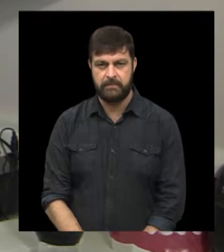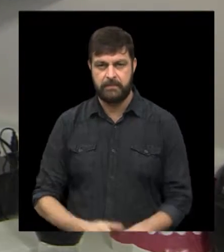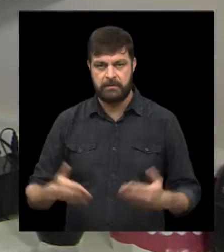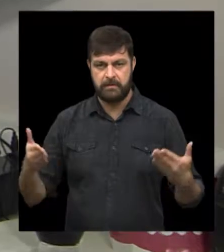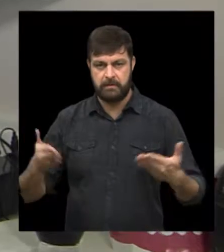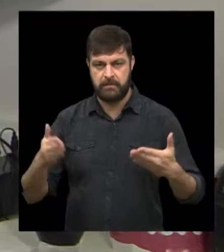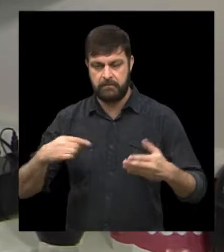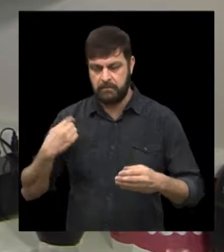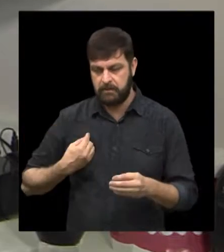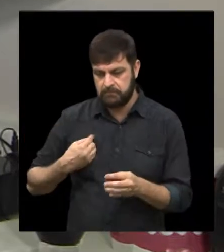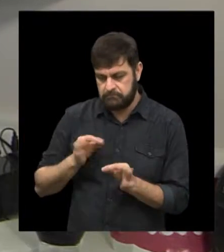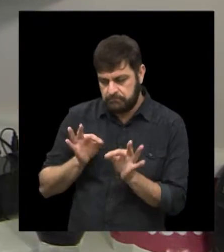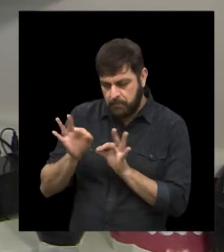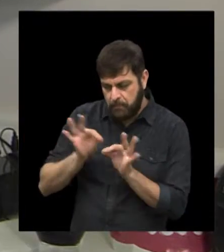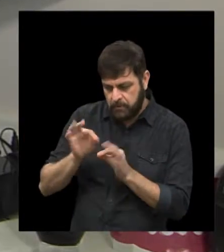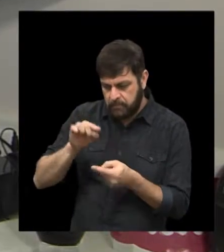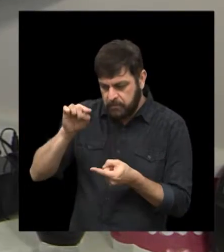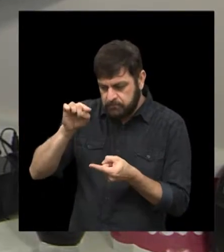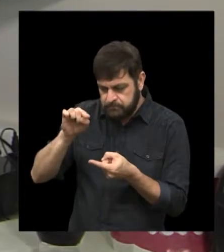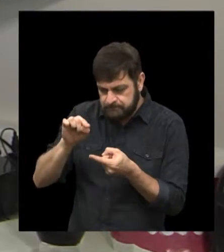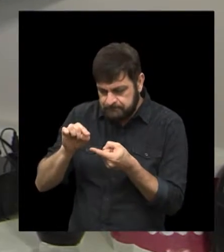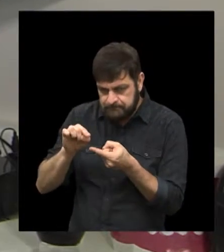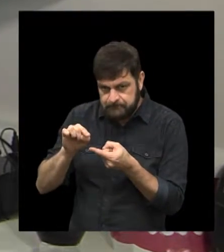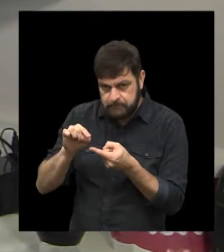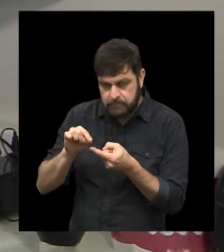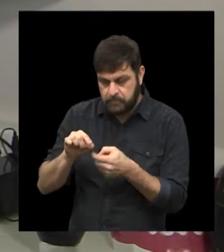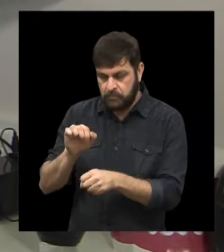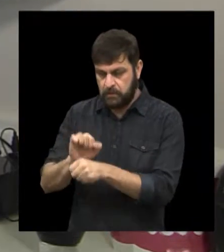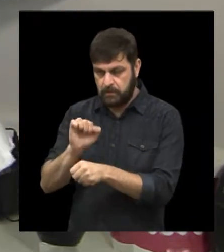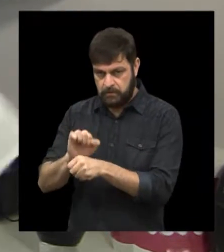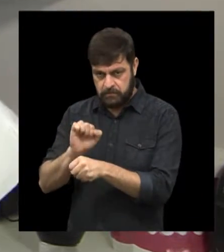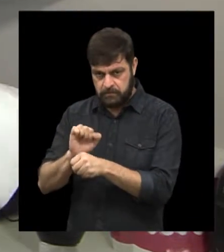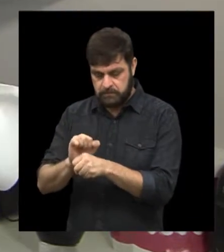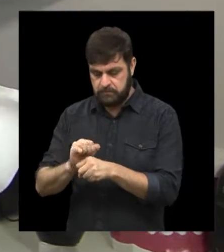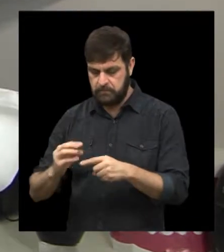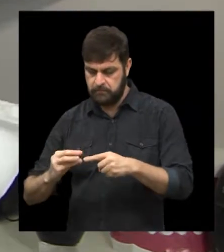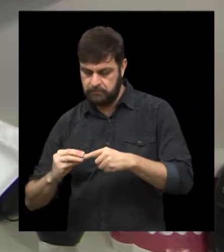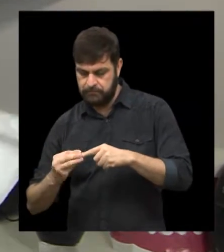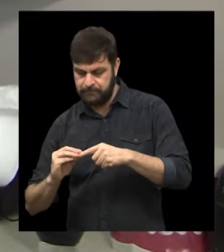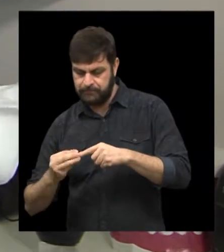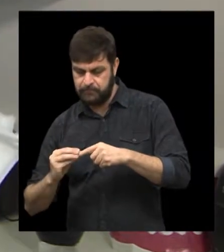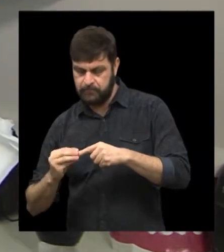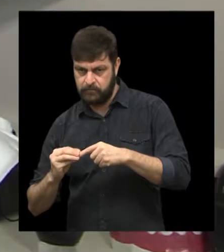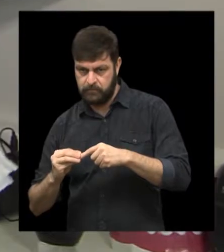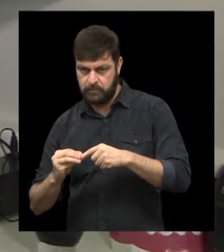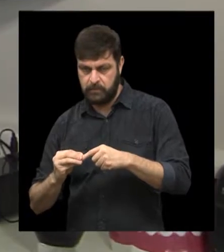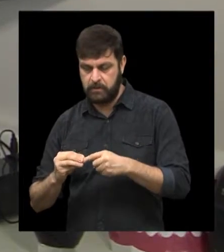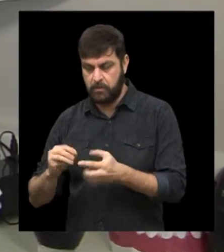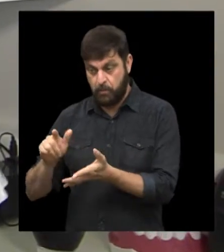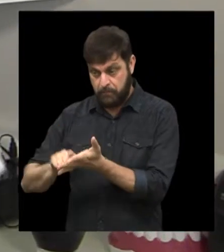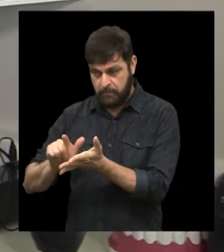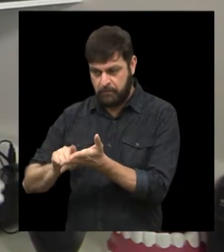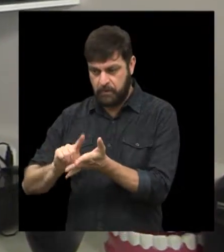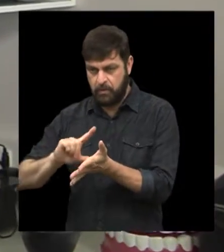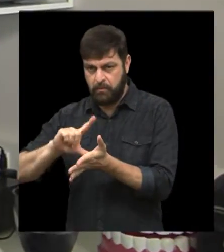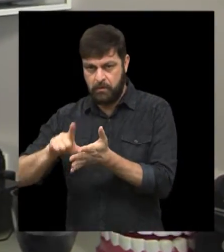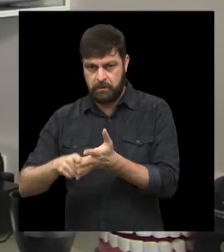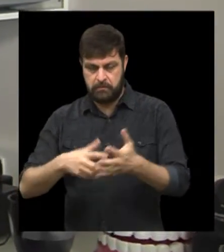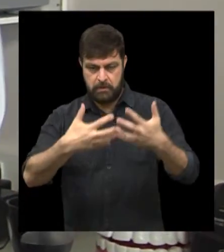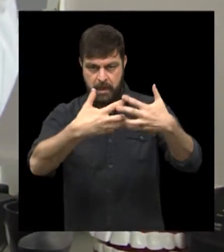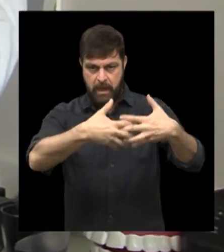Agora eu ajusto para 1 ml, vou secar a ponta da seringa, e vou